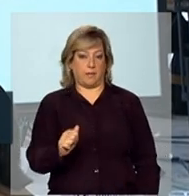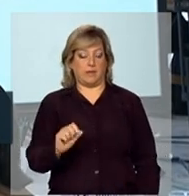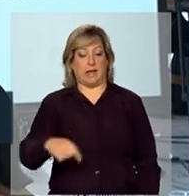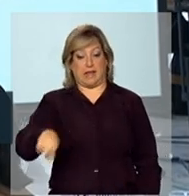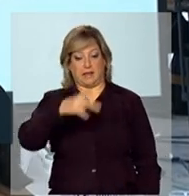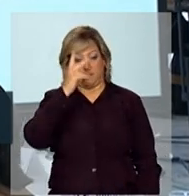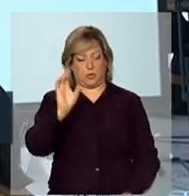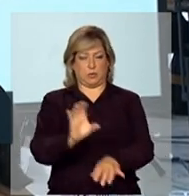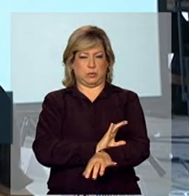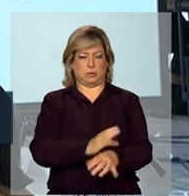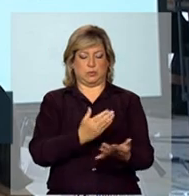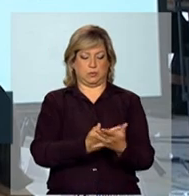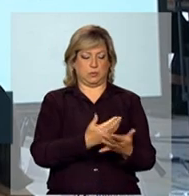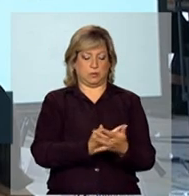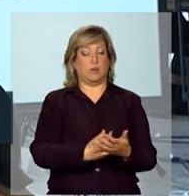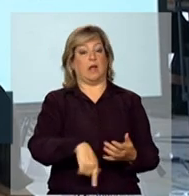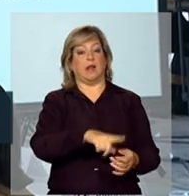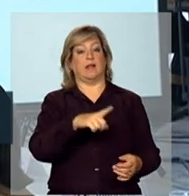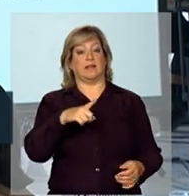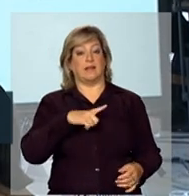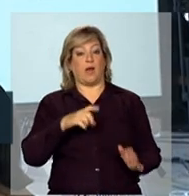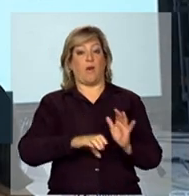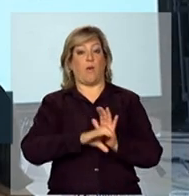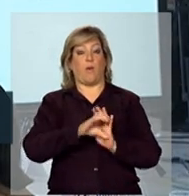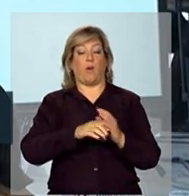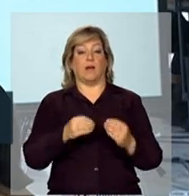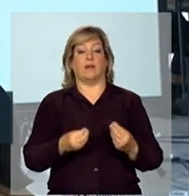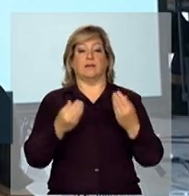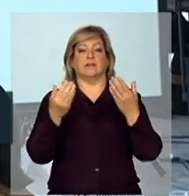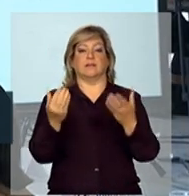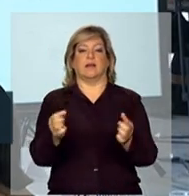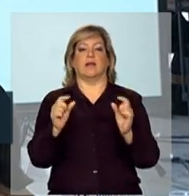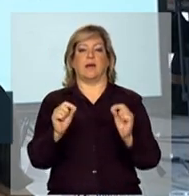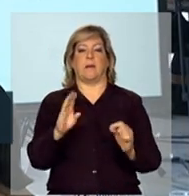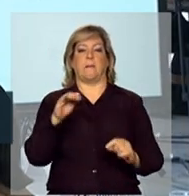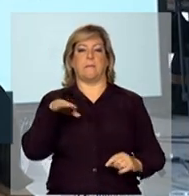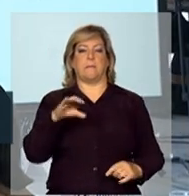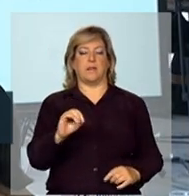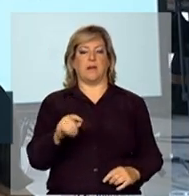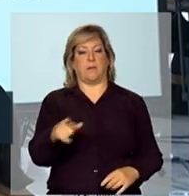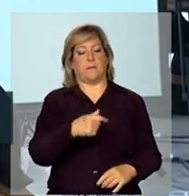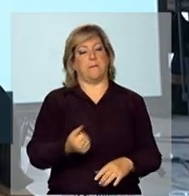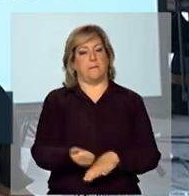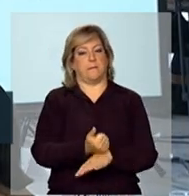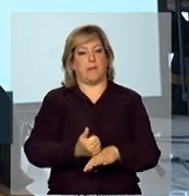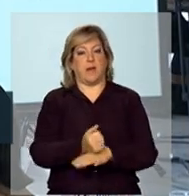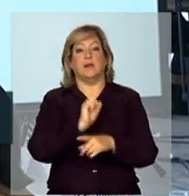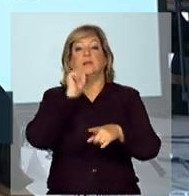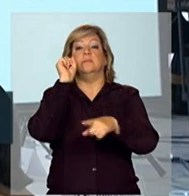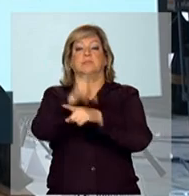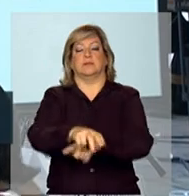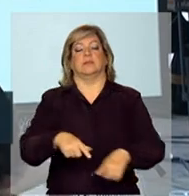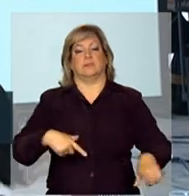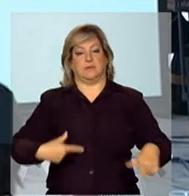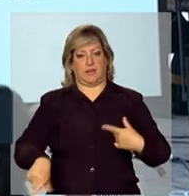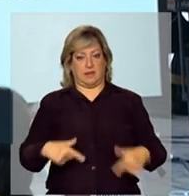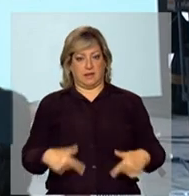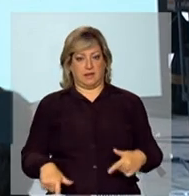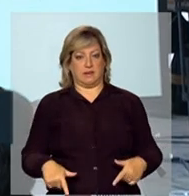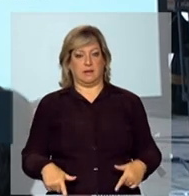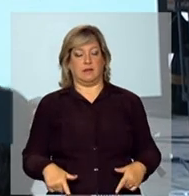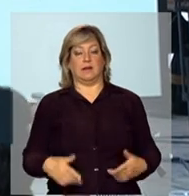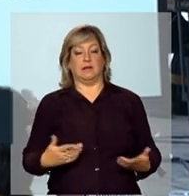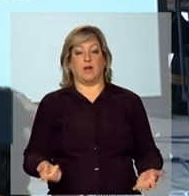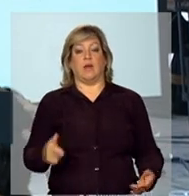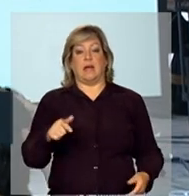curso tenha o seu currículo ofertado em um banco de talentos, para que ele melhore a sua inserção. Então, esse encontro é o